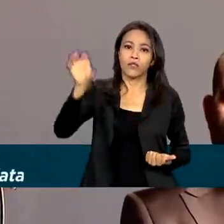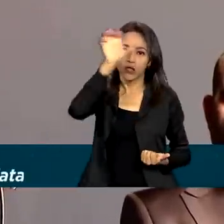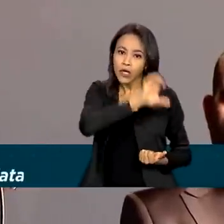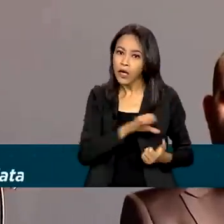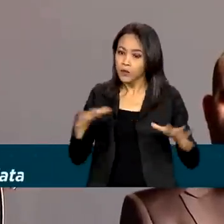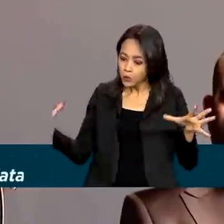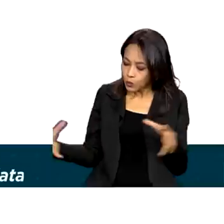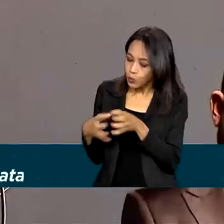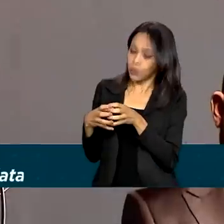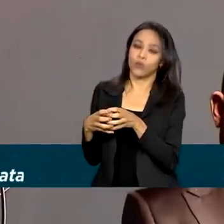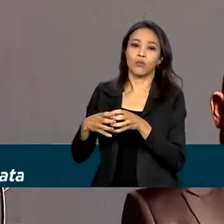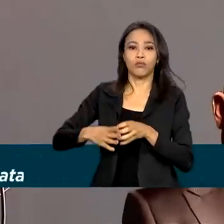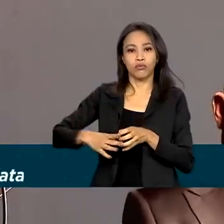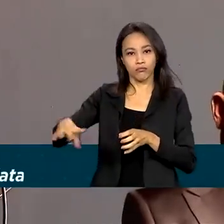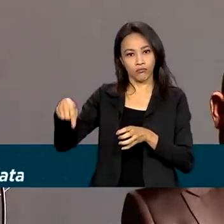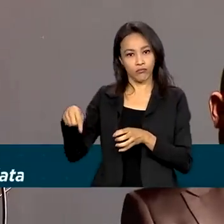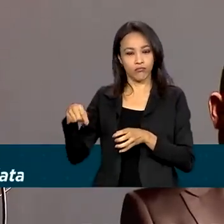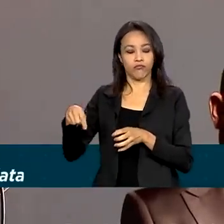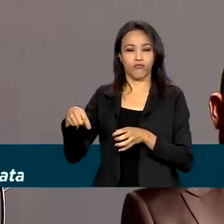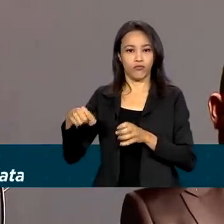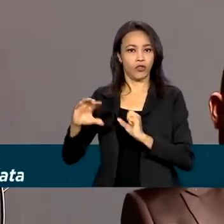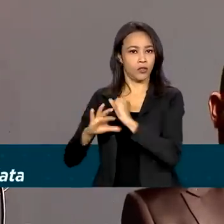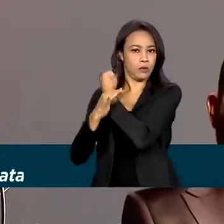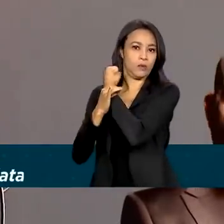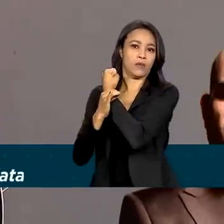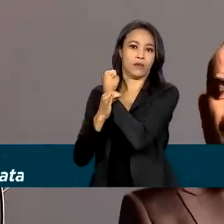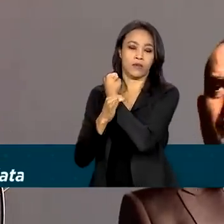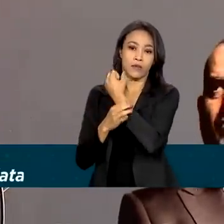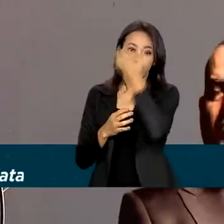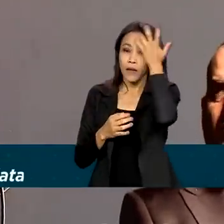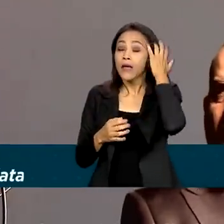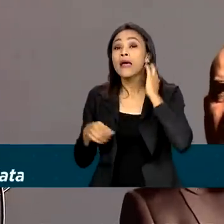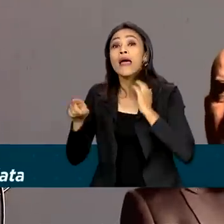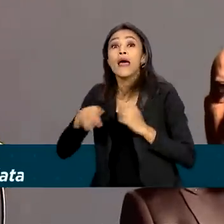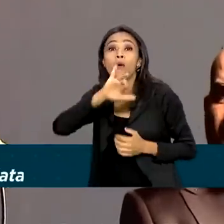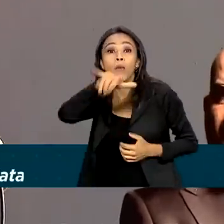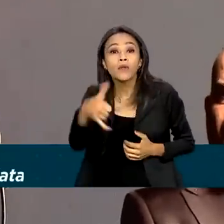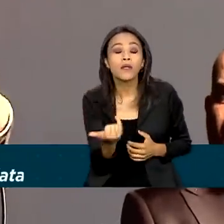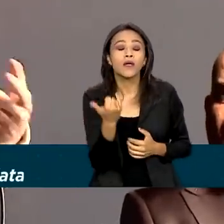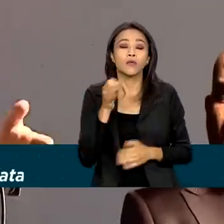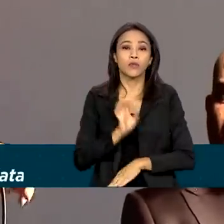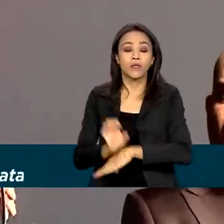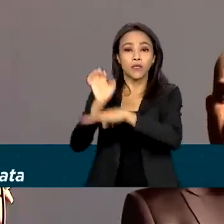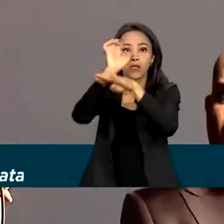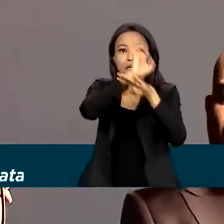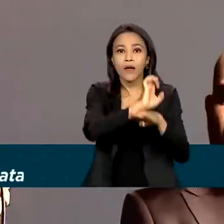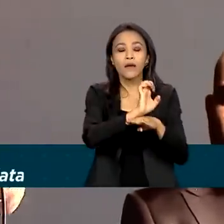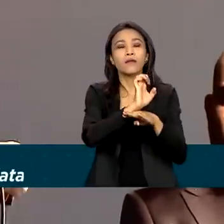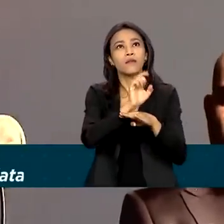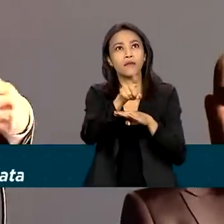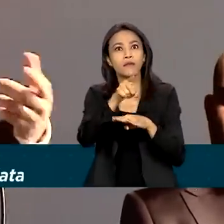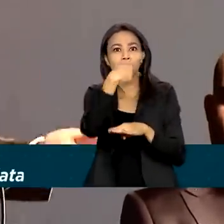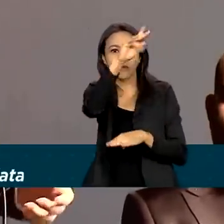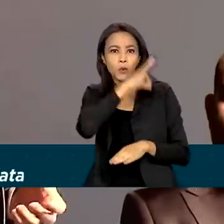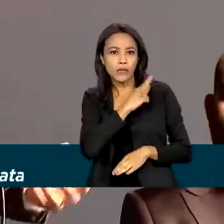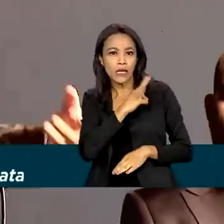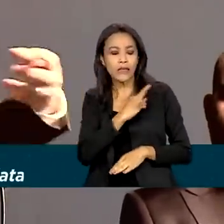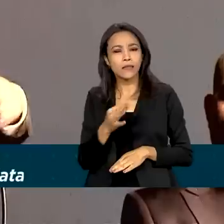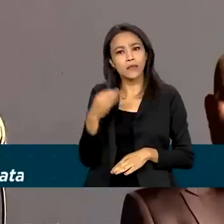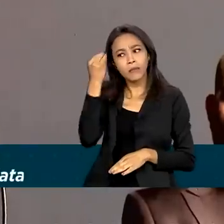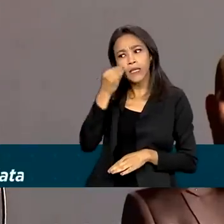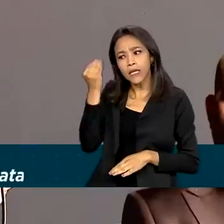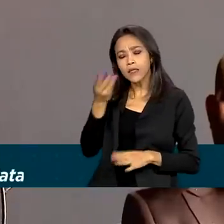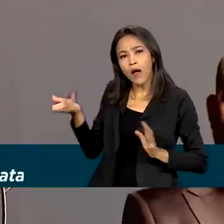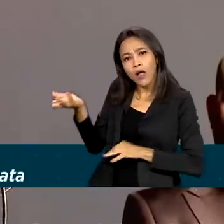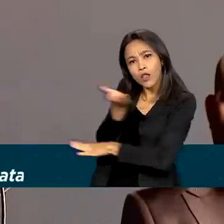federação com a Força Nacional. É uma oportunidade para policiais estaduais terem novas experiências, conviverem com novas pessoas,